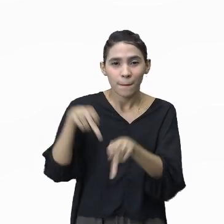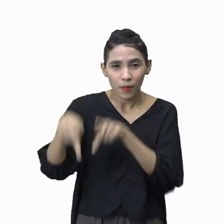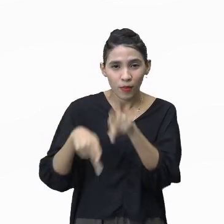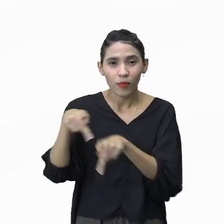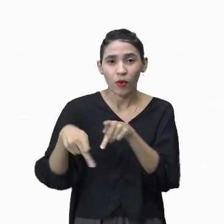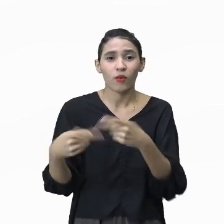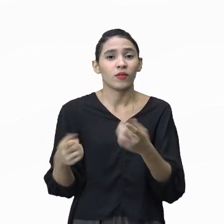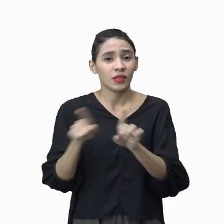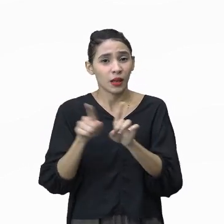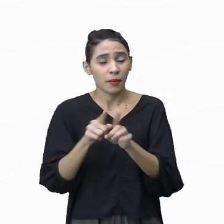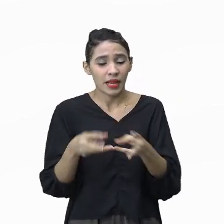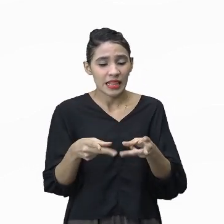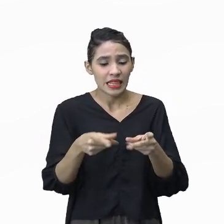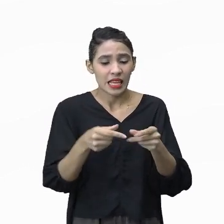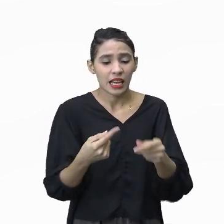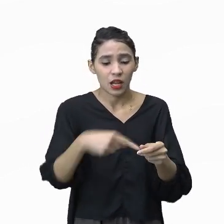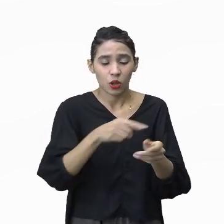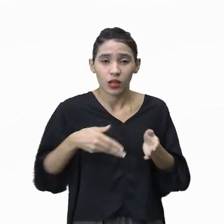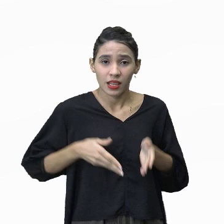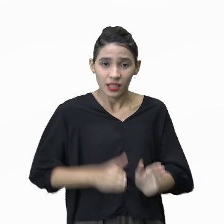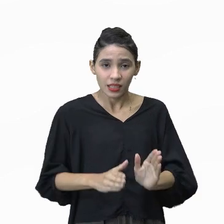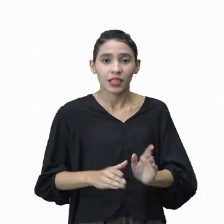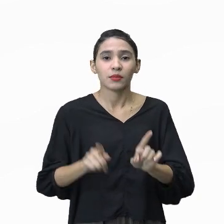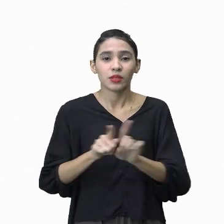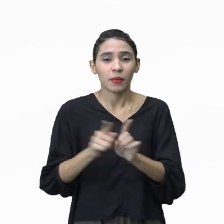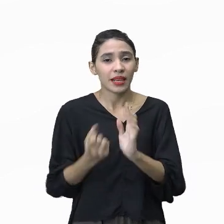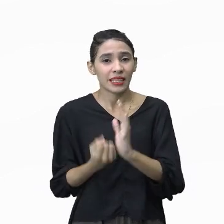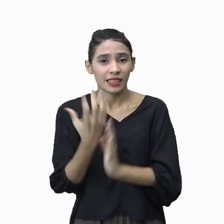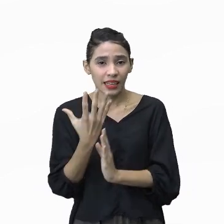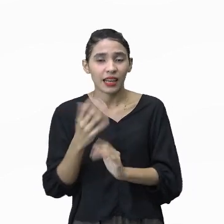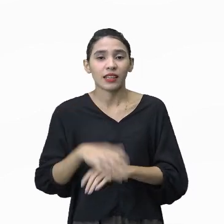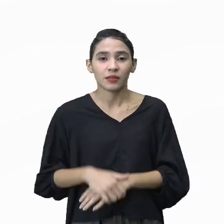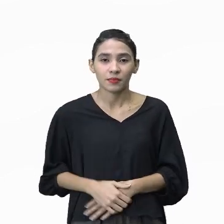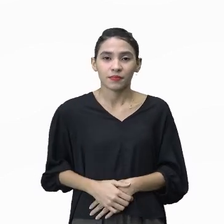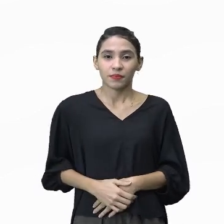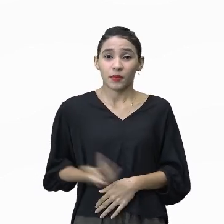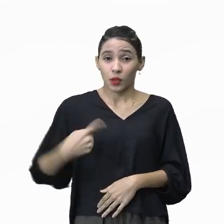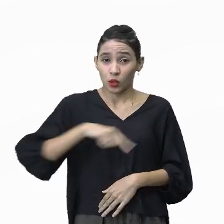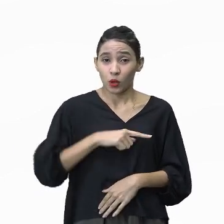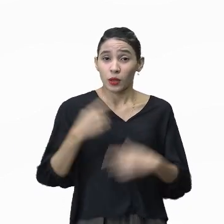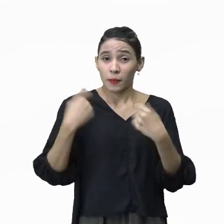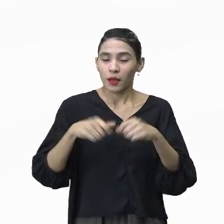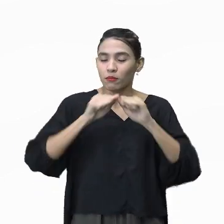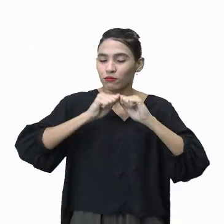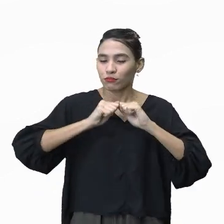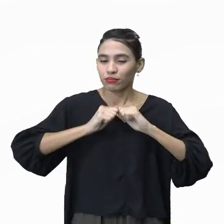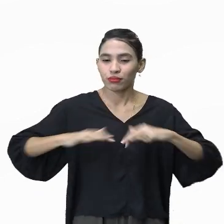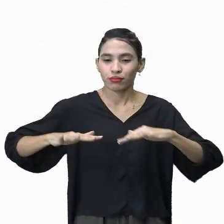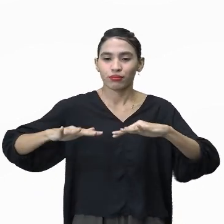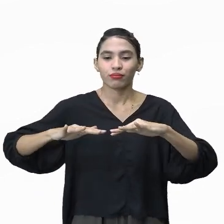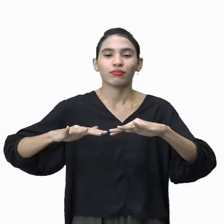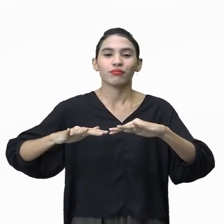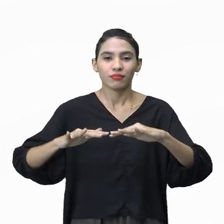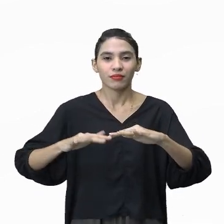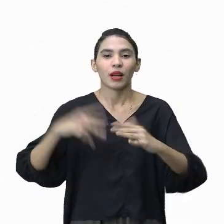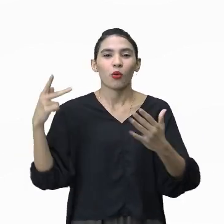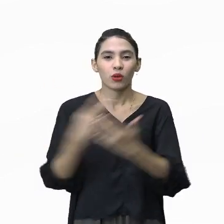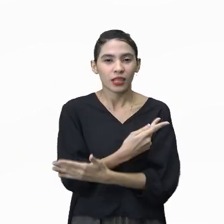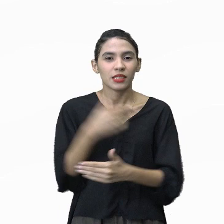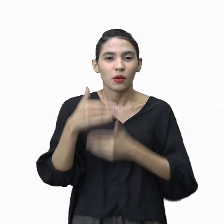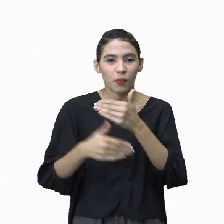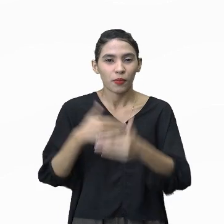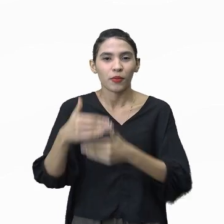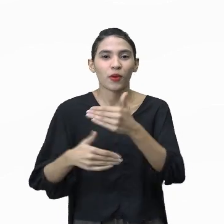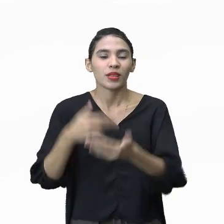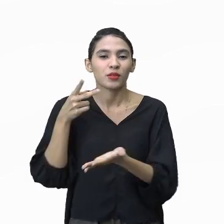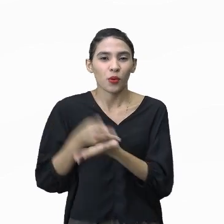e pela terra onde nós nascemos e fomos plantados, nós precisamos difundir essa cultura pra que possa acontecer aí o processo